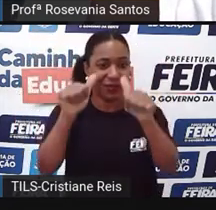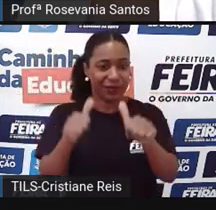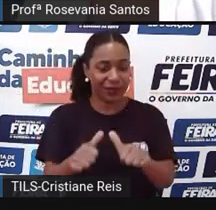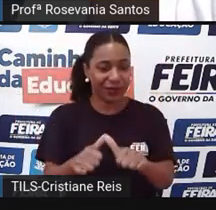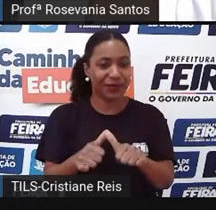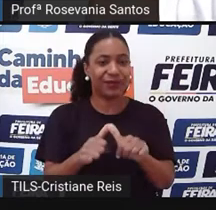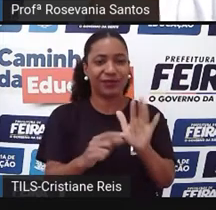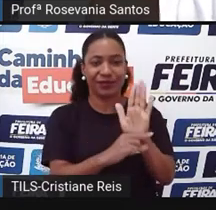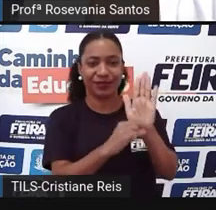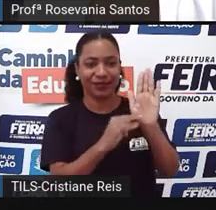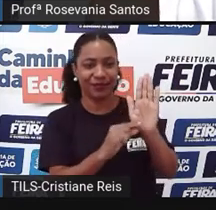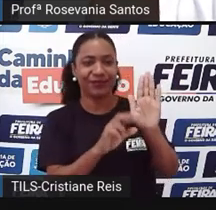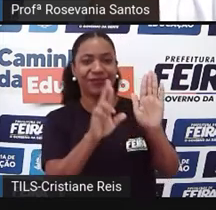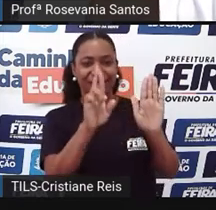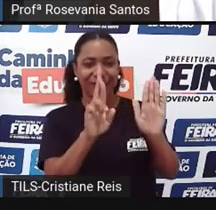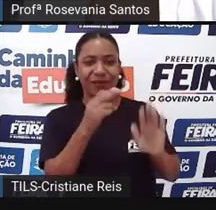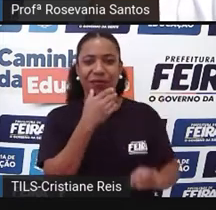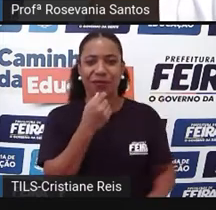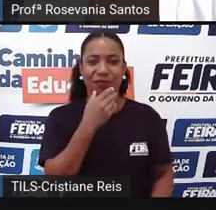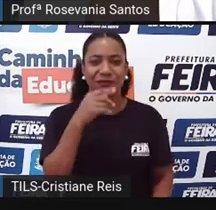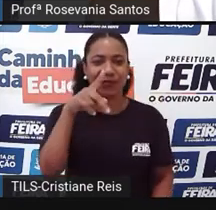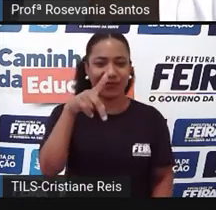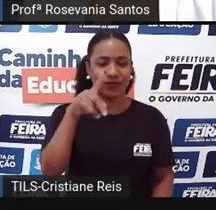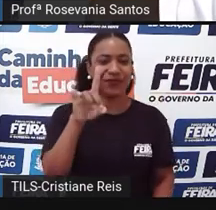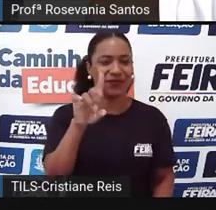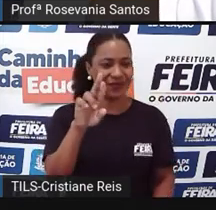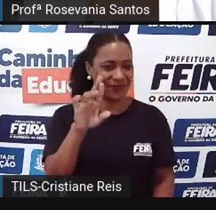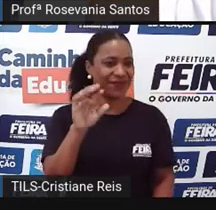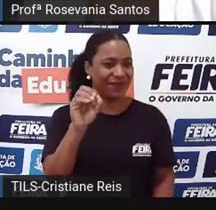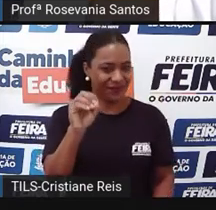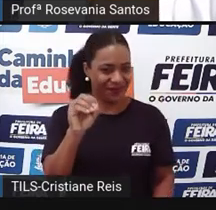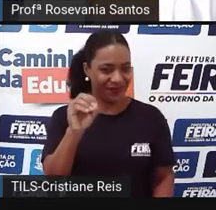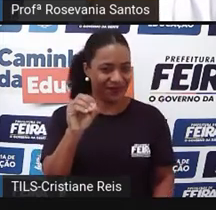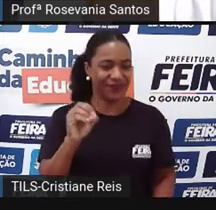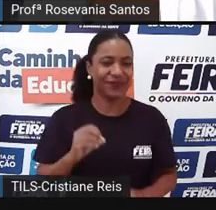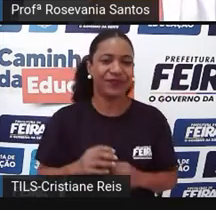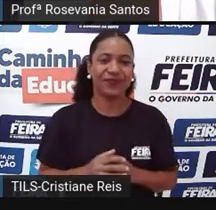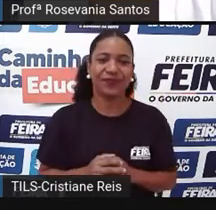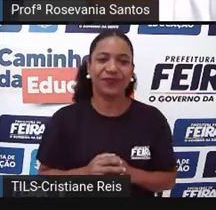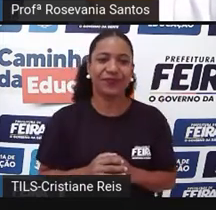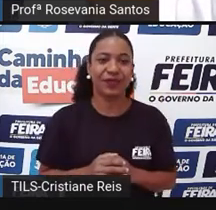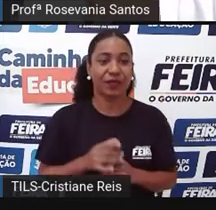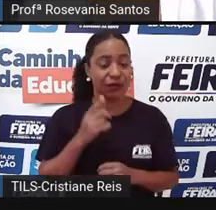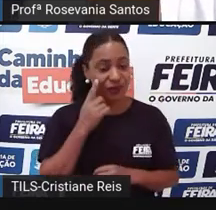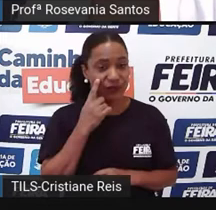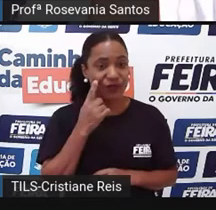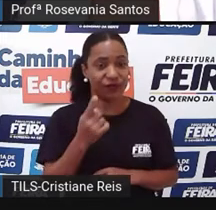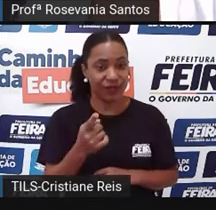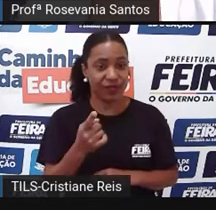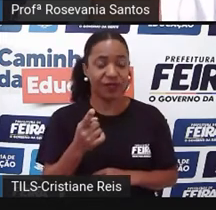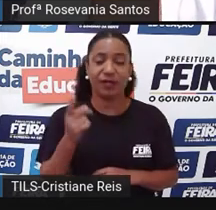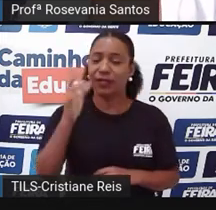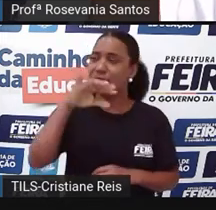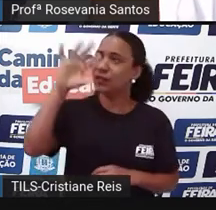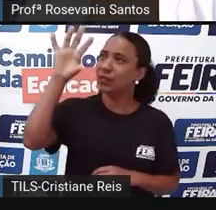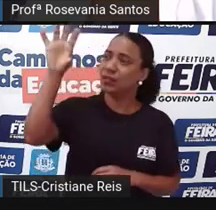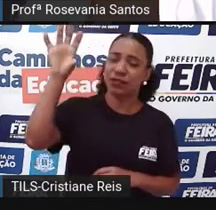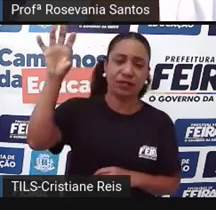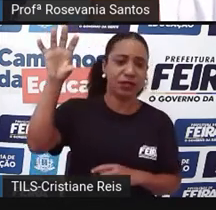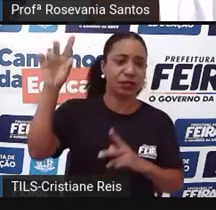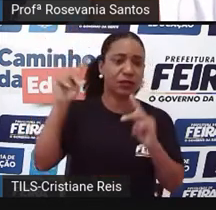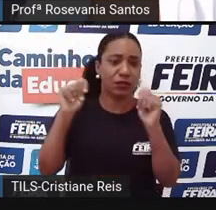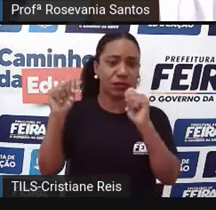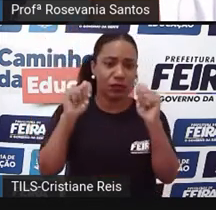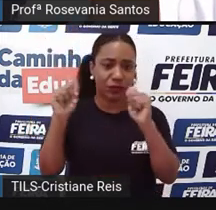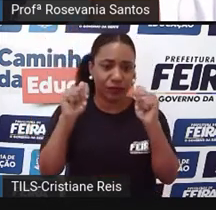regionais, da divisão da região geoeconômica. Então, a região geoeconômica do nordeste do Brasil